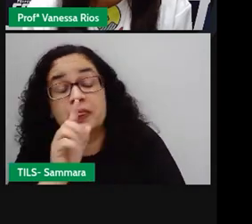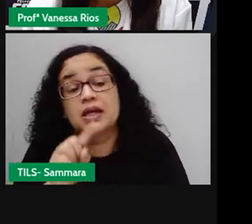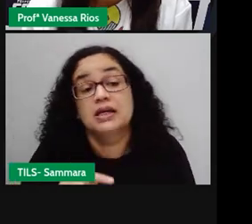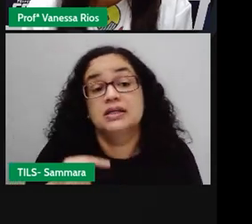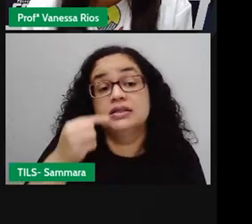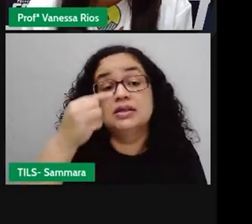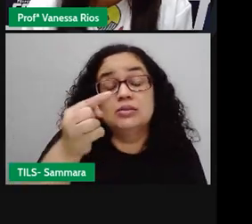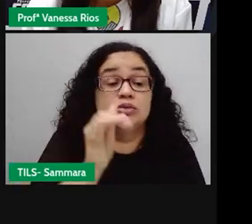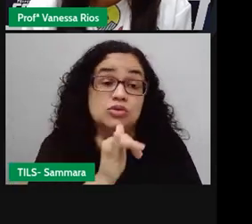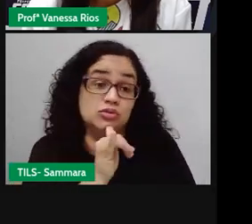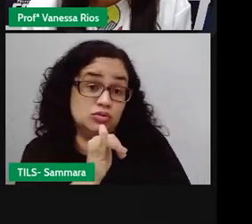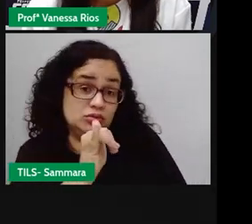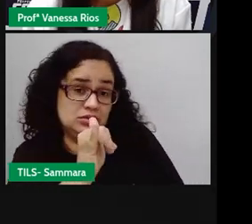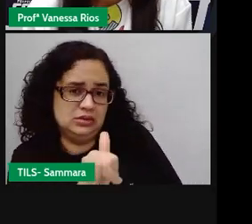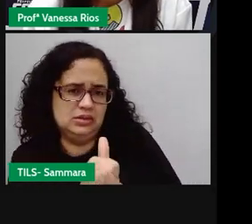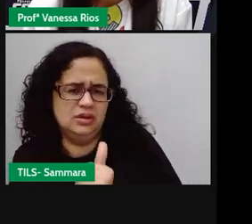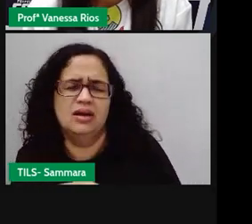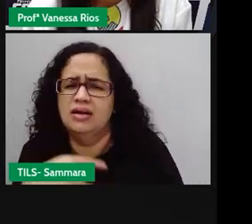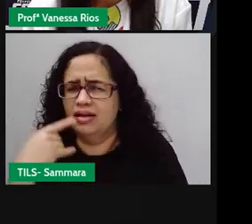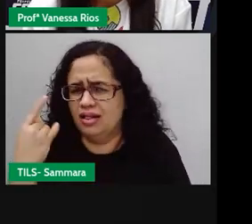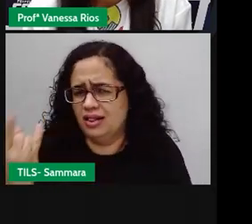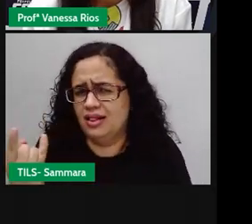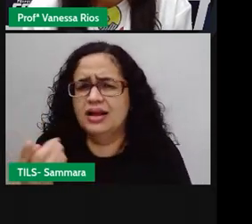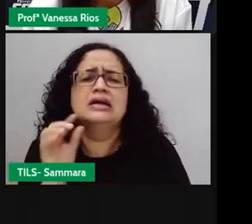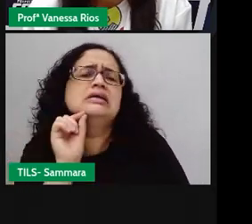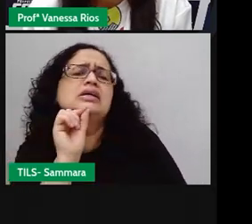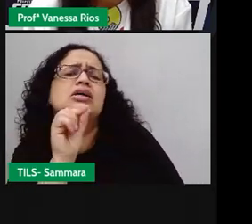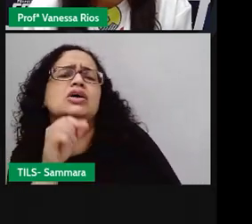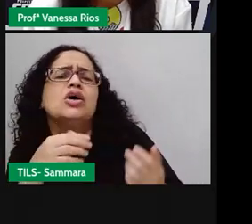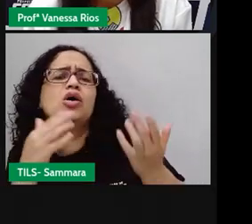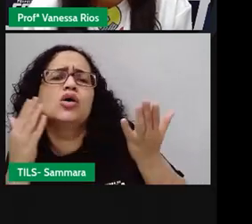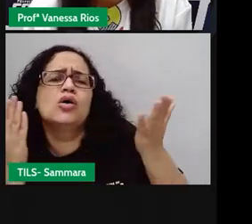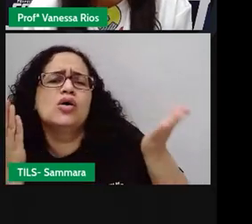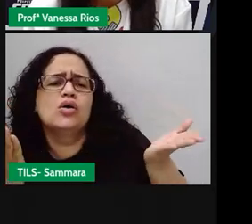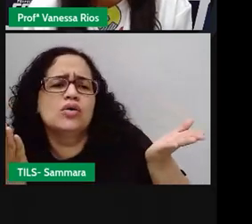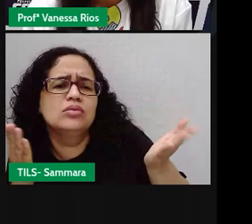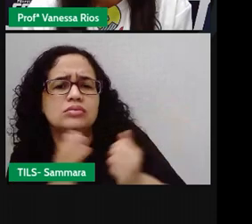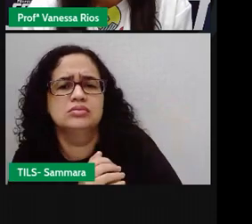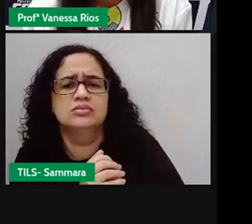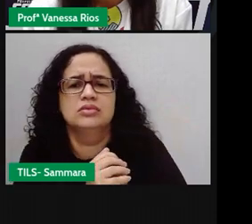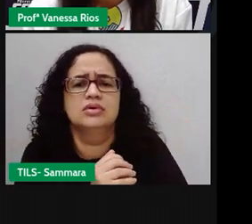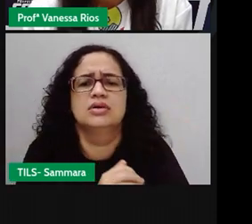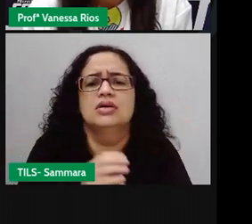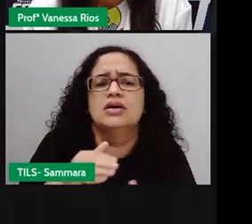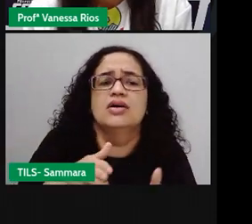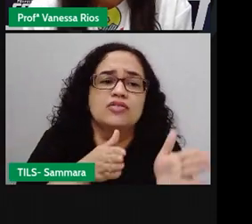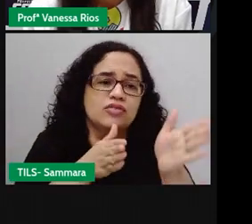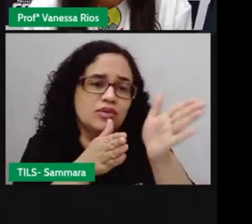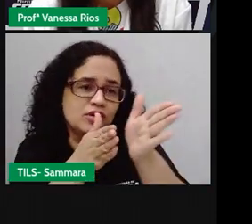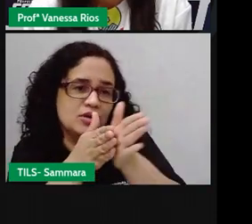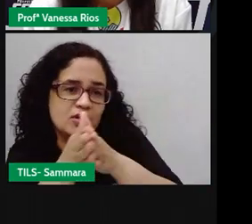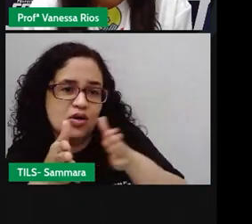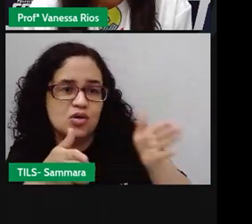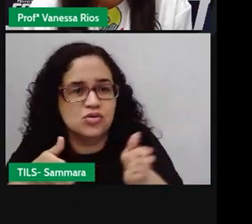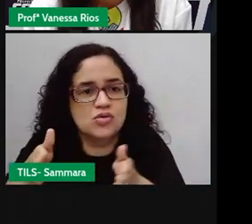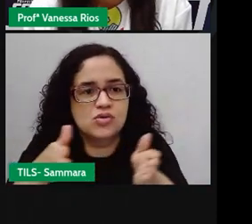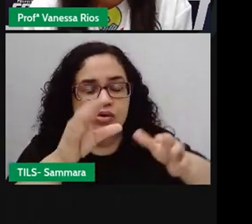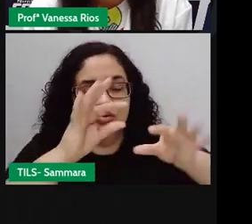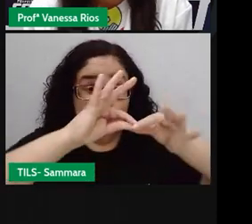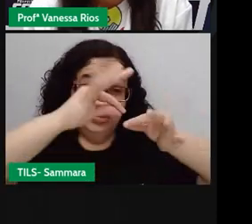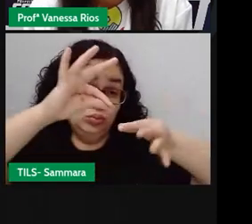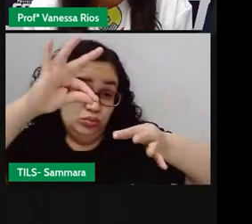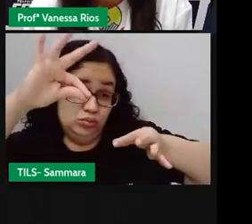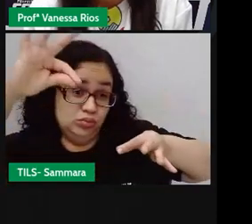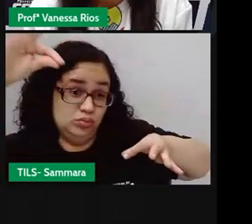dono da casa. Depois disse, bem, camarada urubu, quem é coxo parte cedo e eu vou indo, porque o